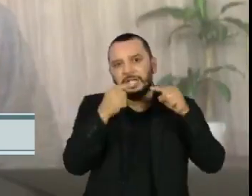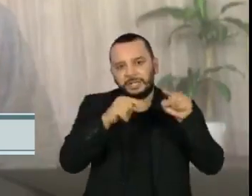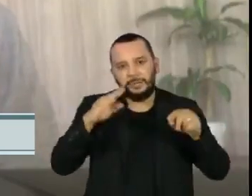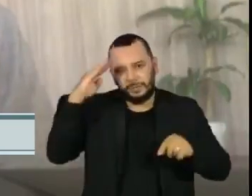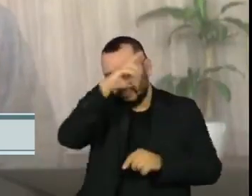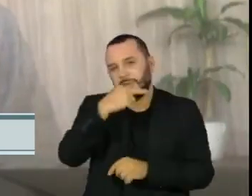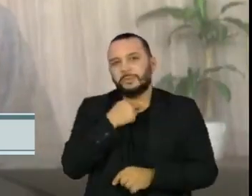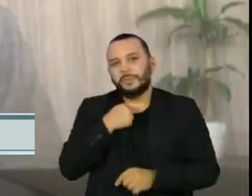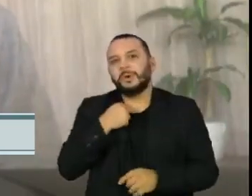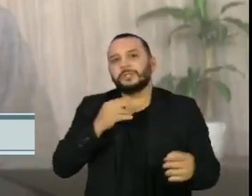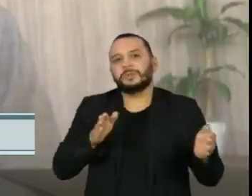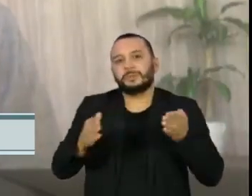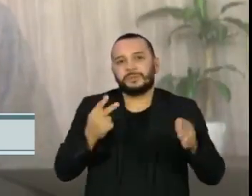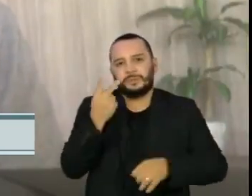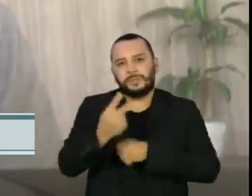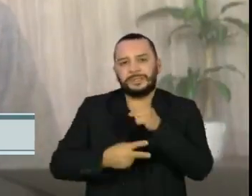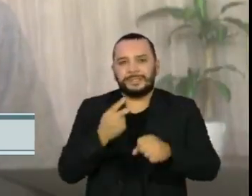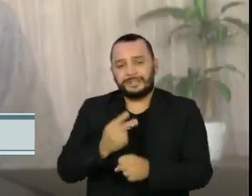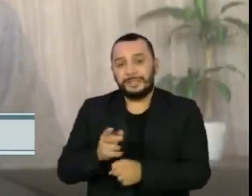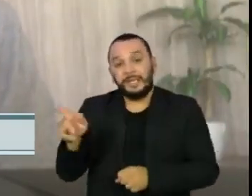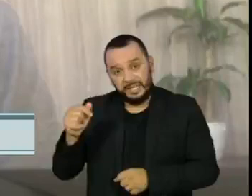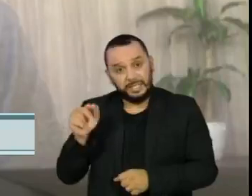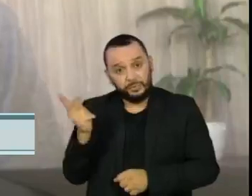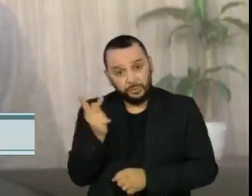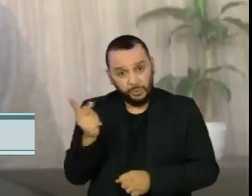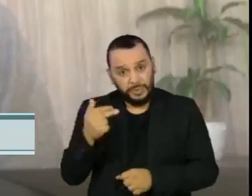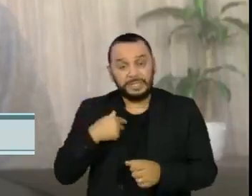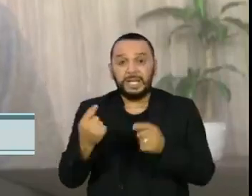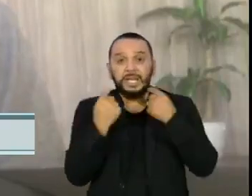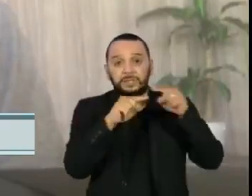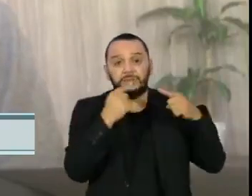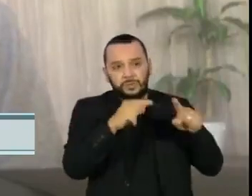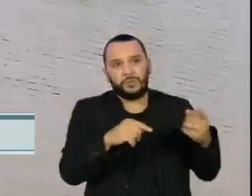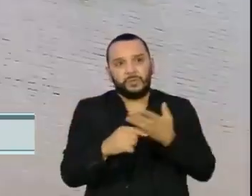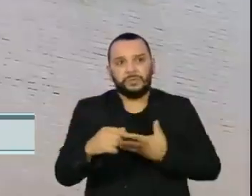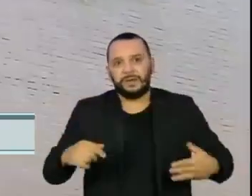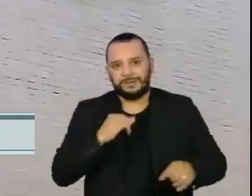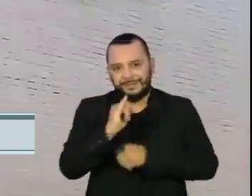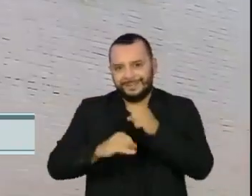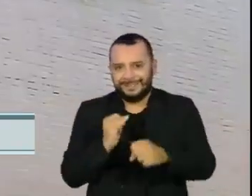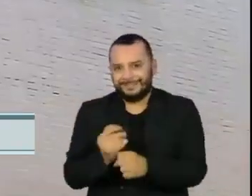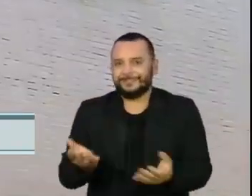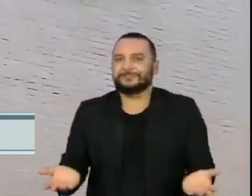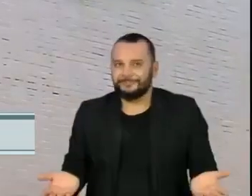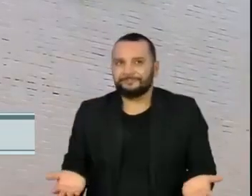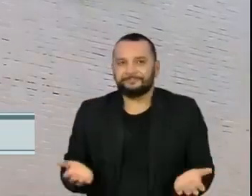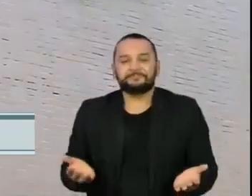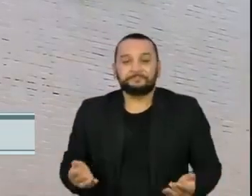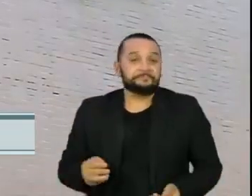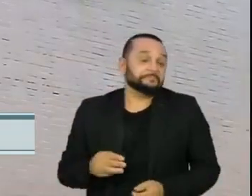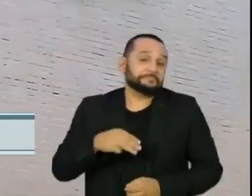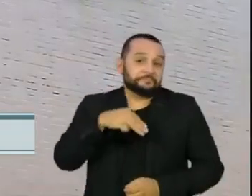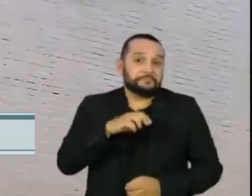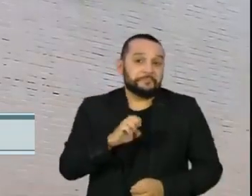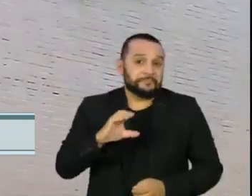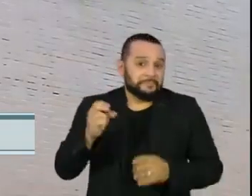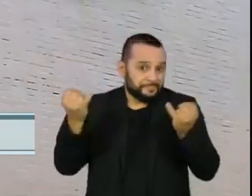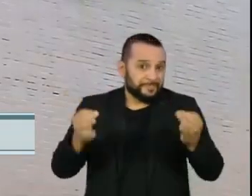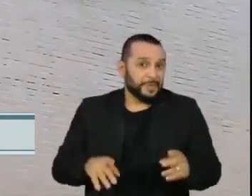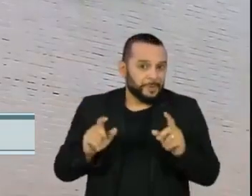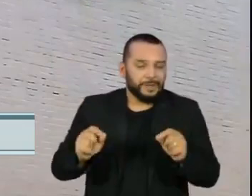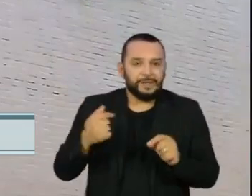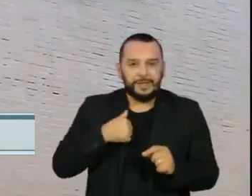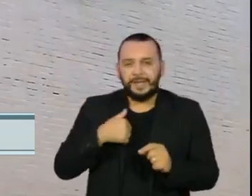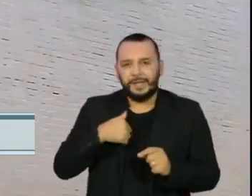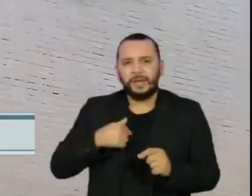A medida vale por dois anos. Eles haviam criticado o governo num evento transmitido na internet. O Ministério da Educação chegou a dizer que manifestações